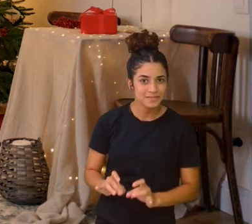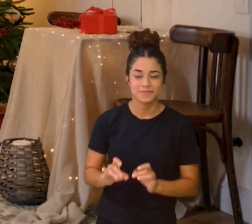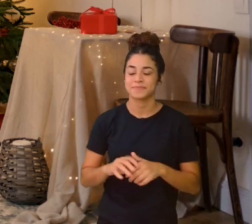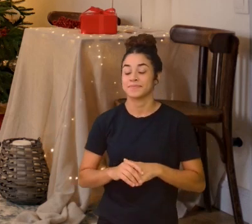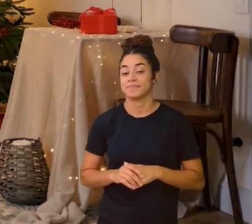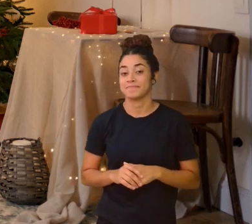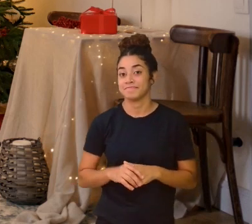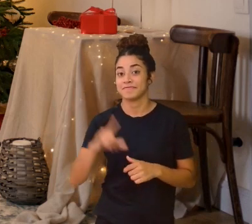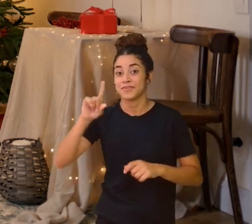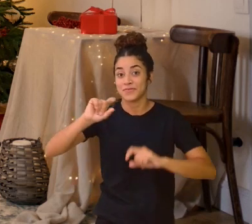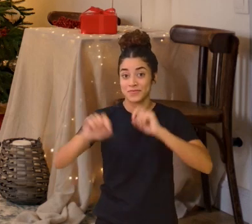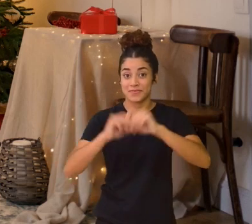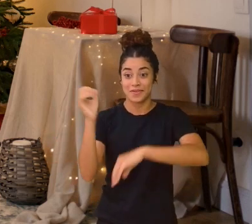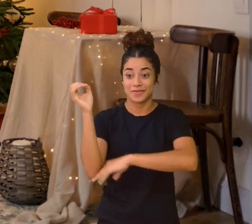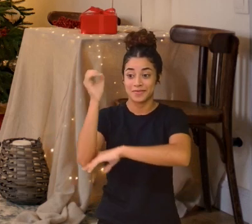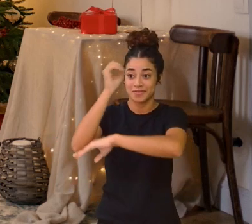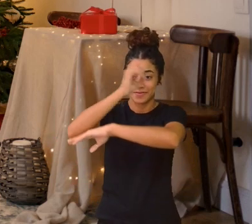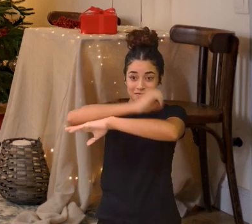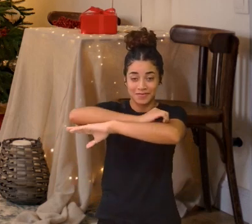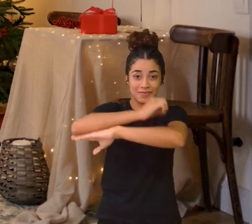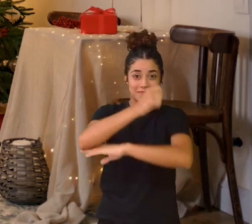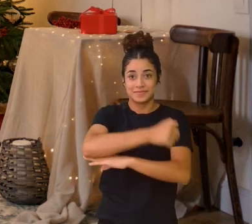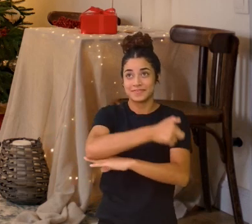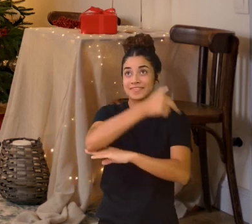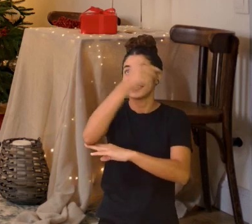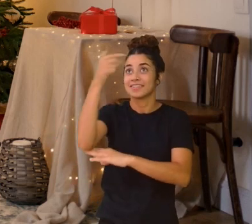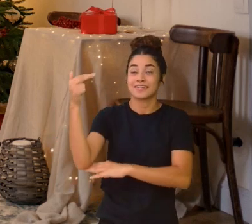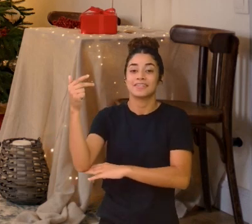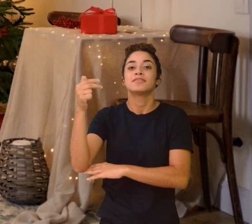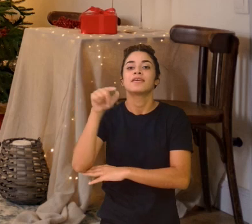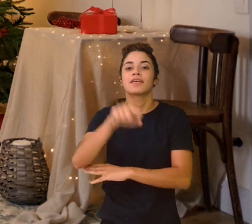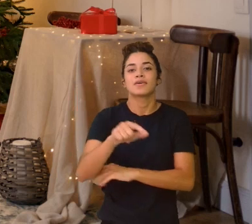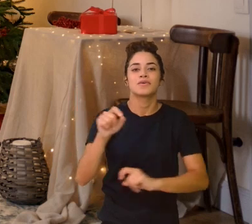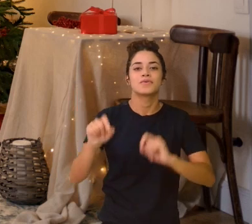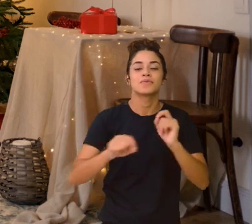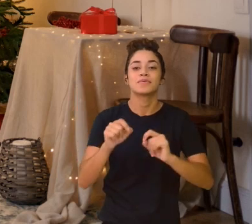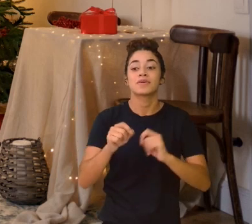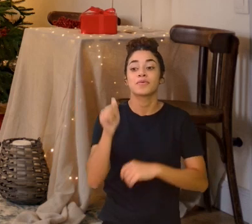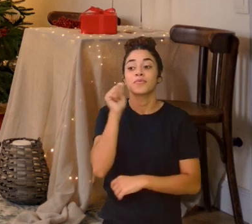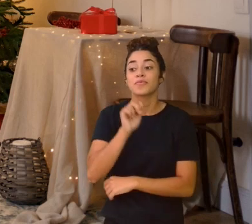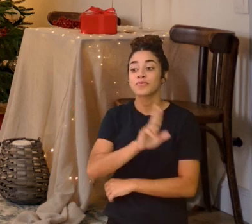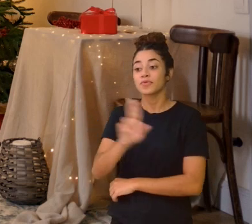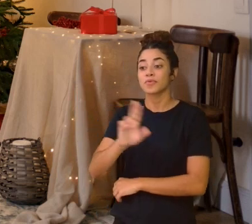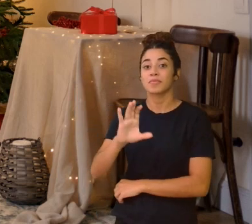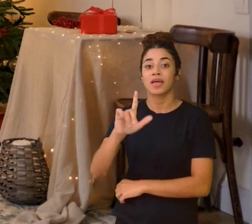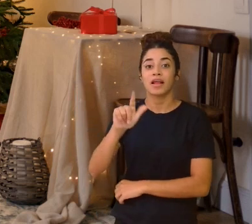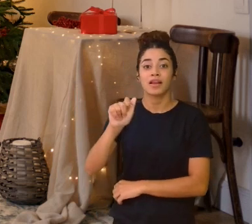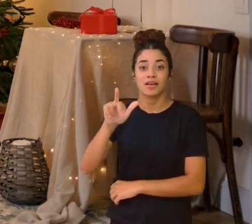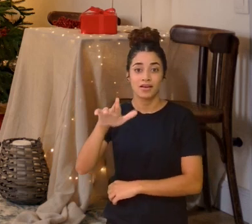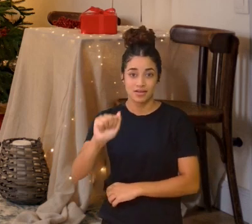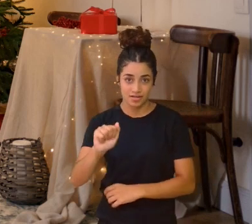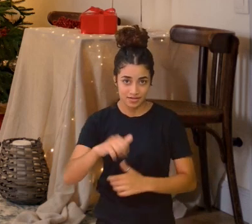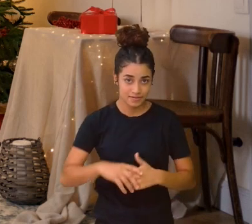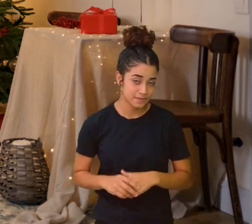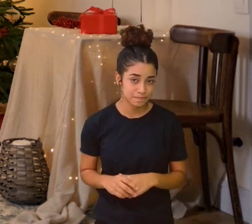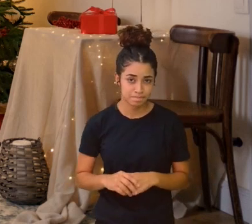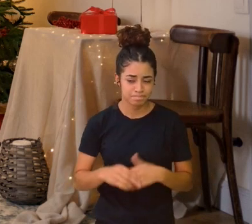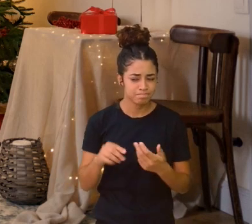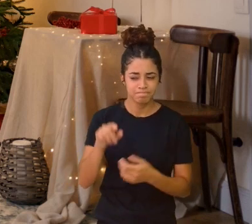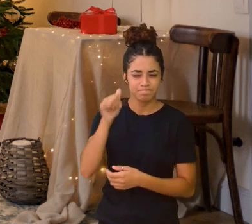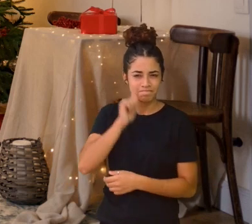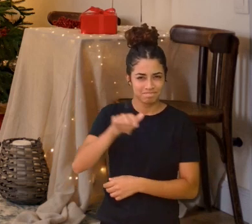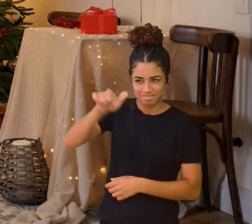era noite de Natal e ela se chamava Clara Clara